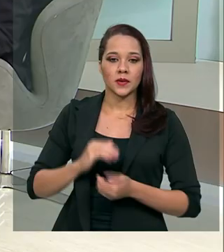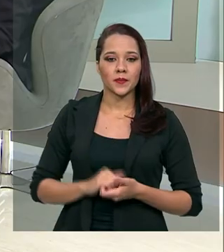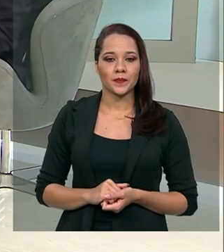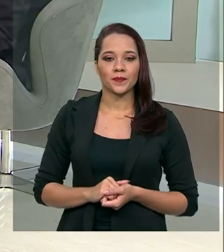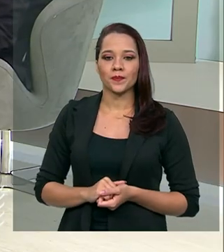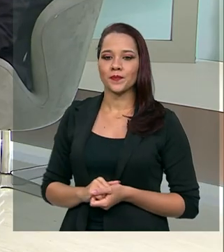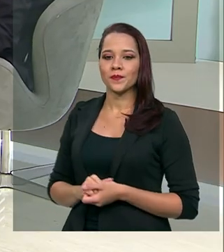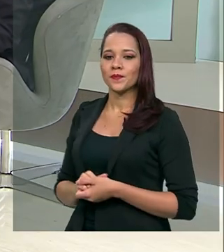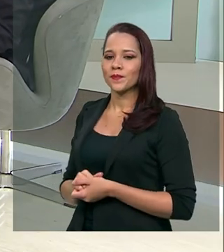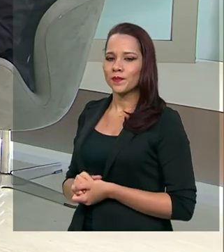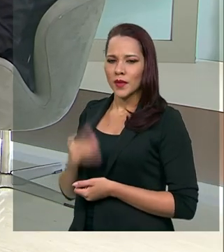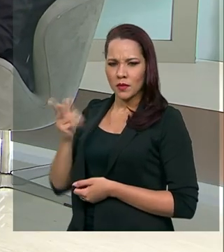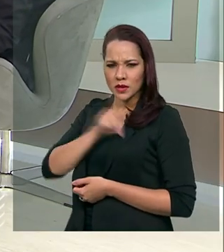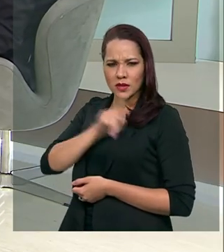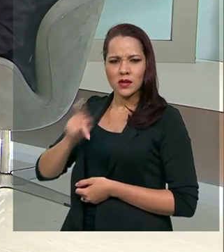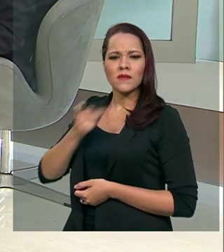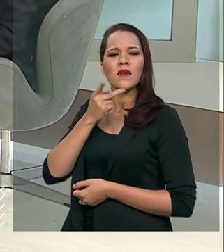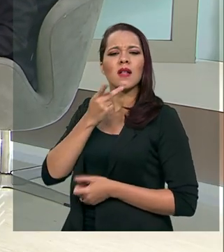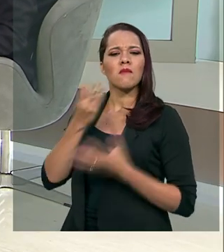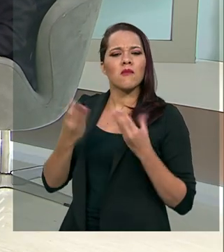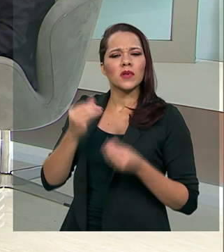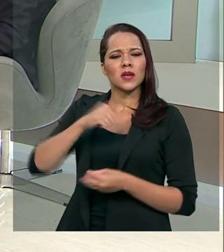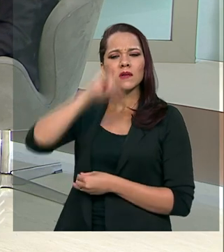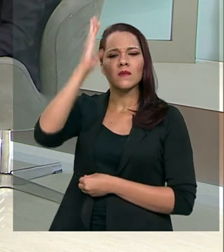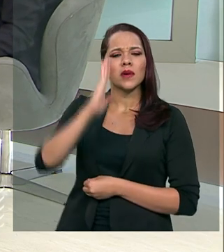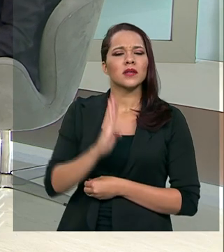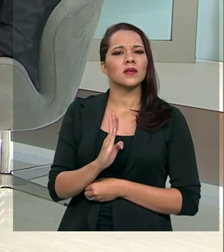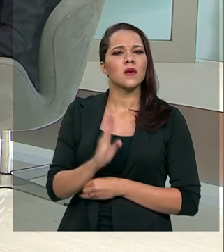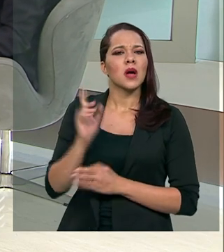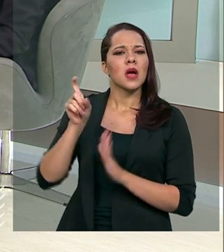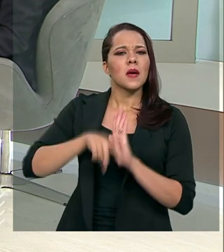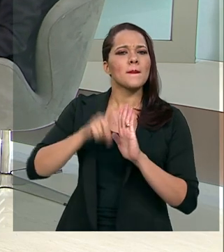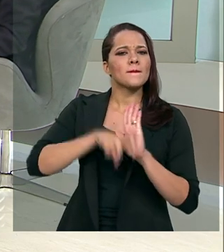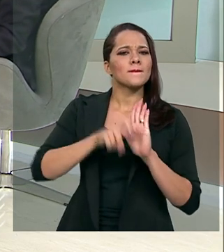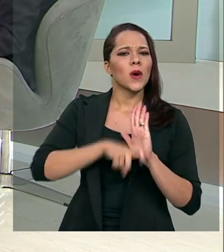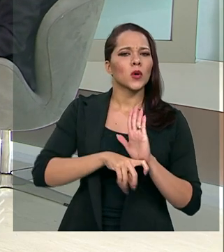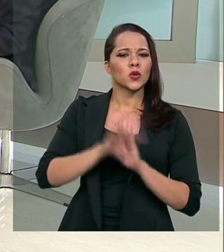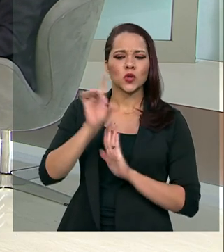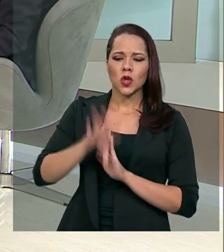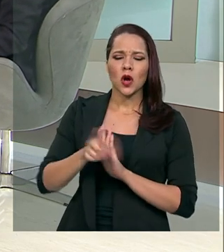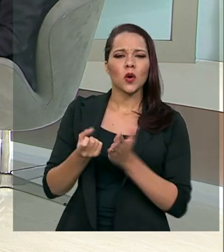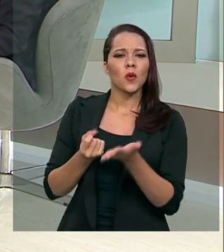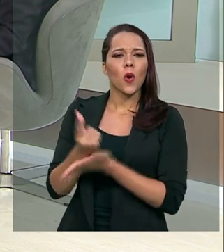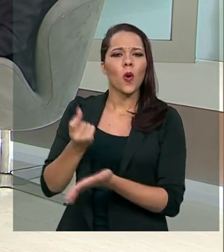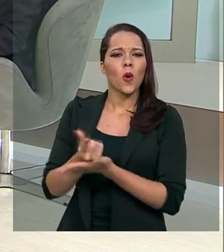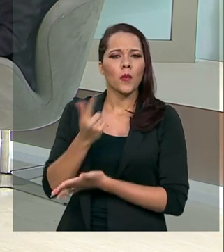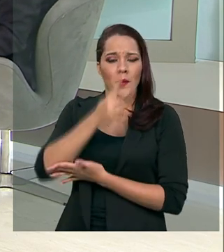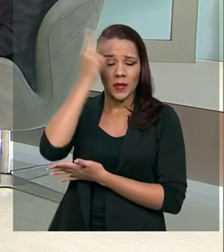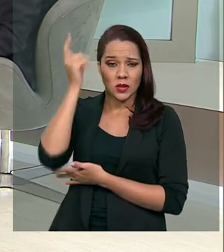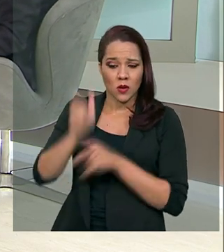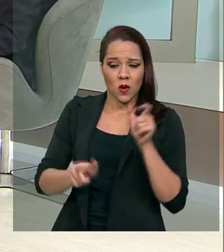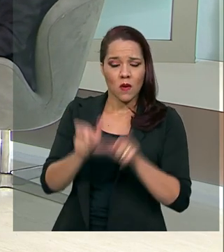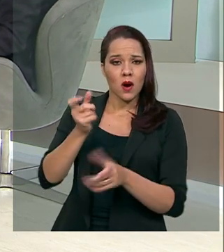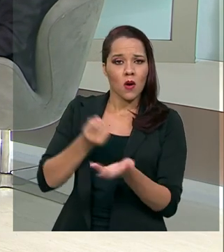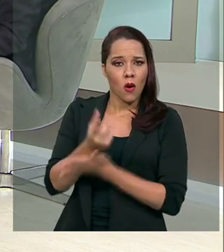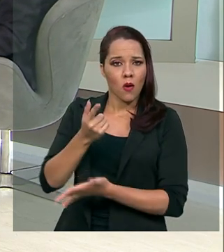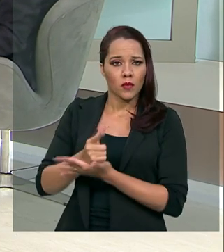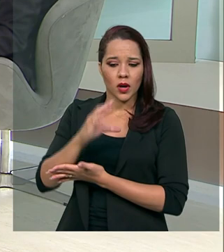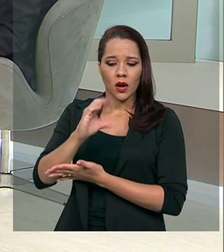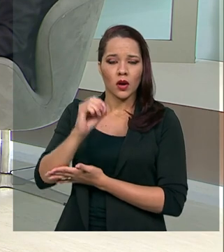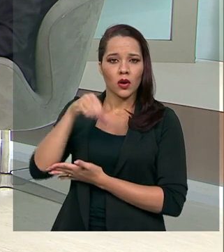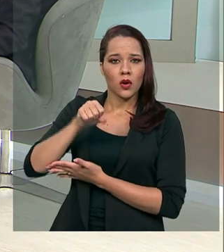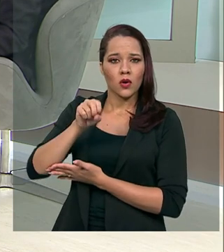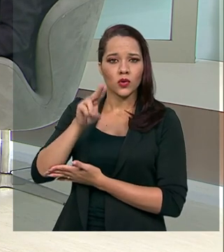Presidente, se fala muito que no Brasil o imposto recai muito sobre o consumo. E quem tem mais